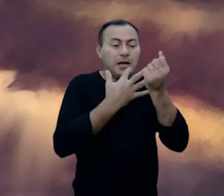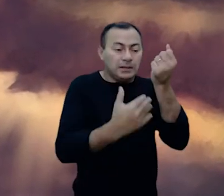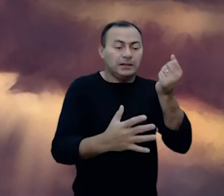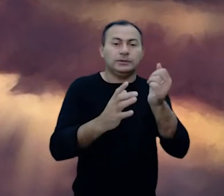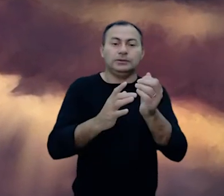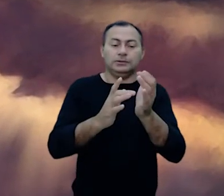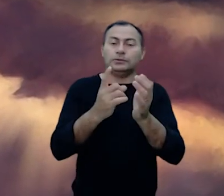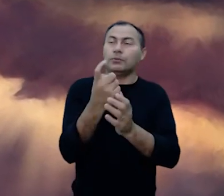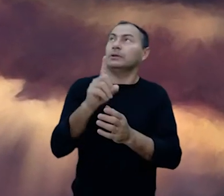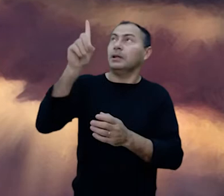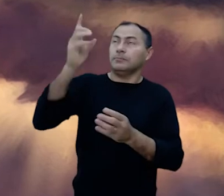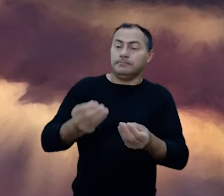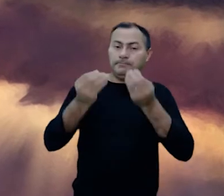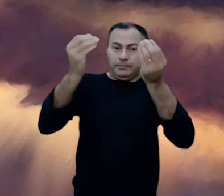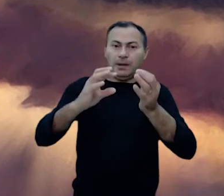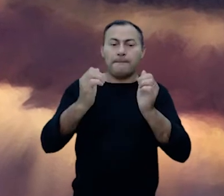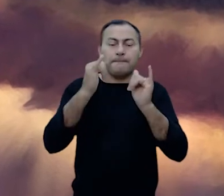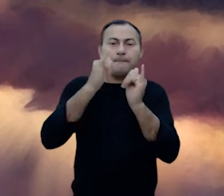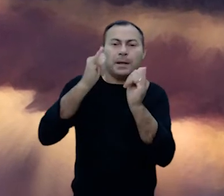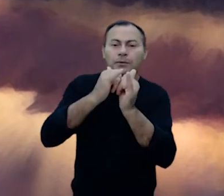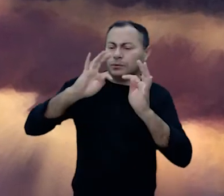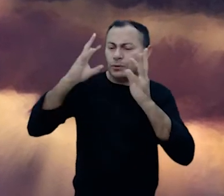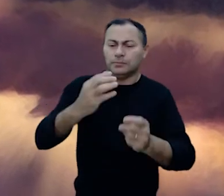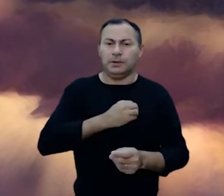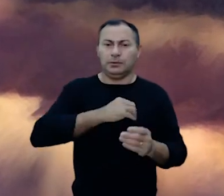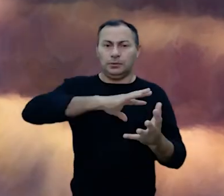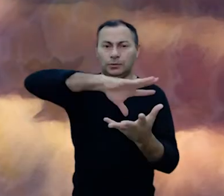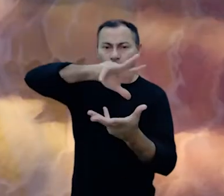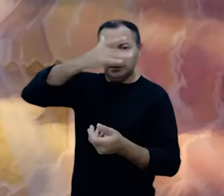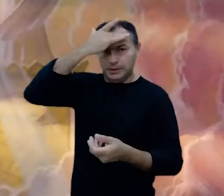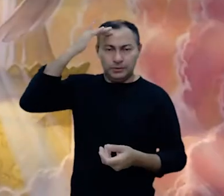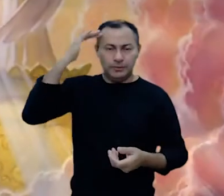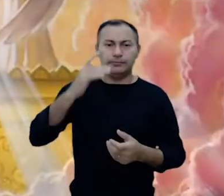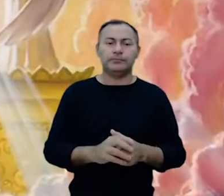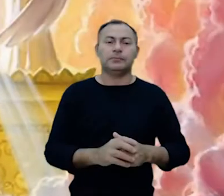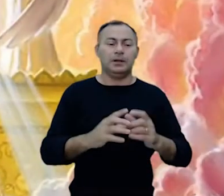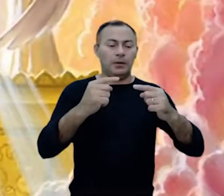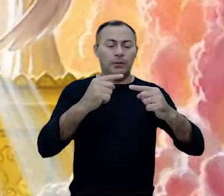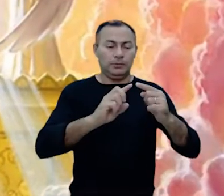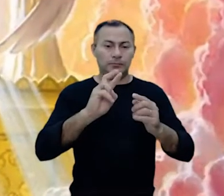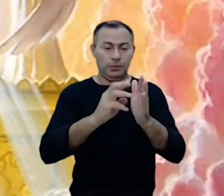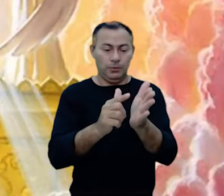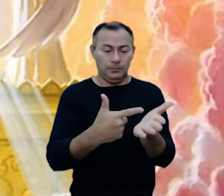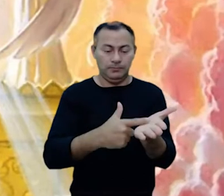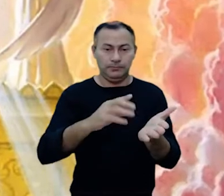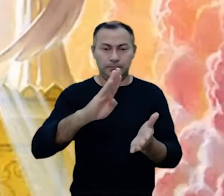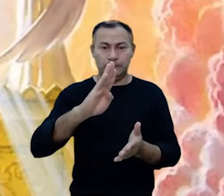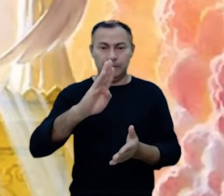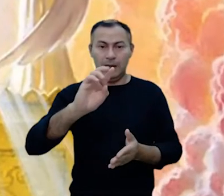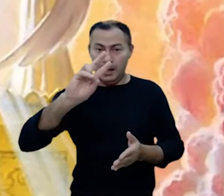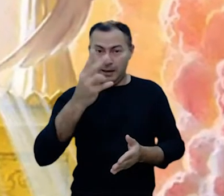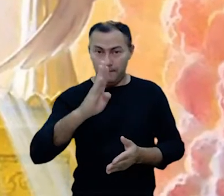uma só vez, para perdão dos pecados de todo o mundo. De acordo com Hebreus, é esse tabernáculo celestial que faz o